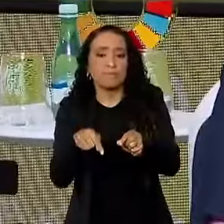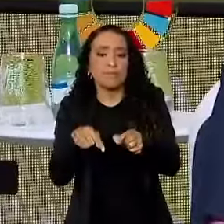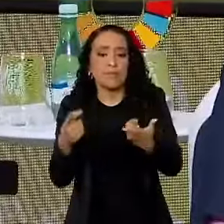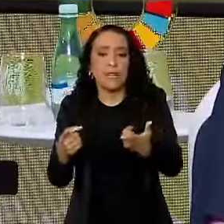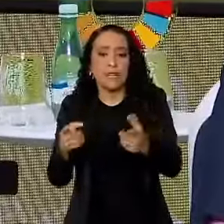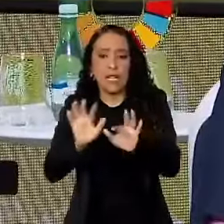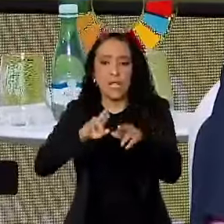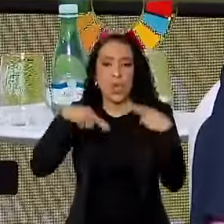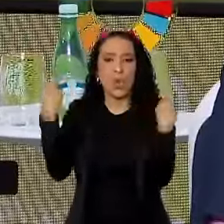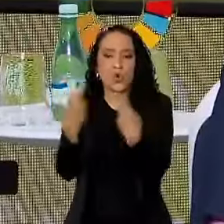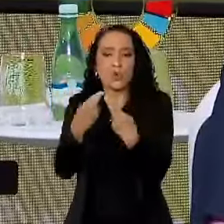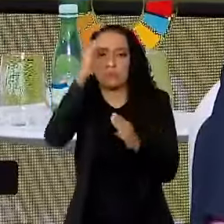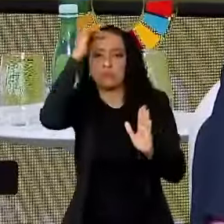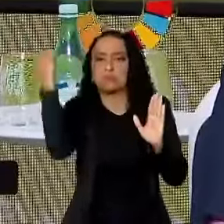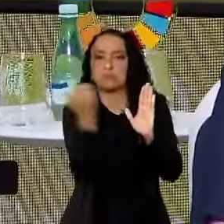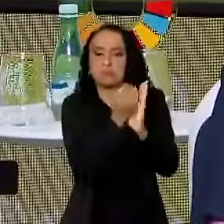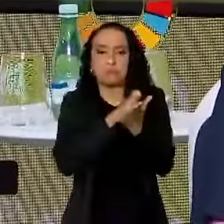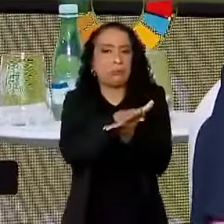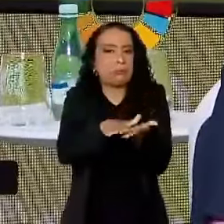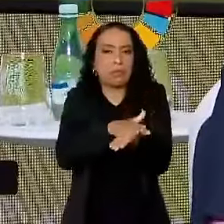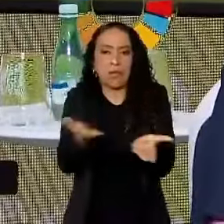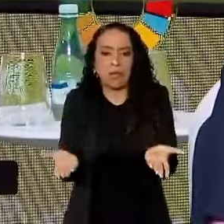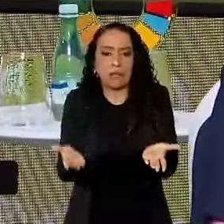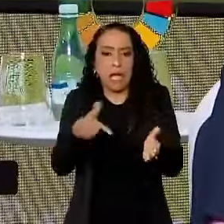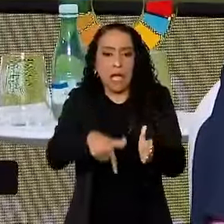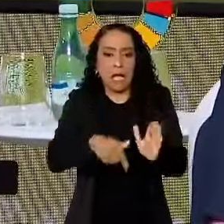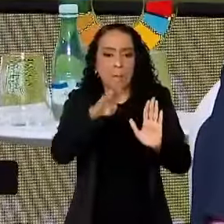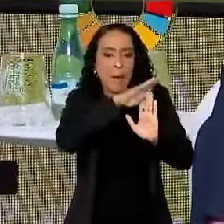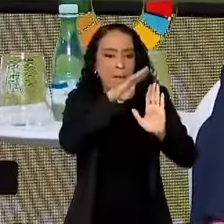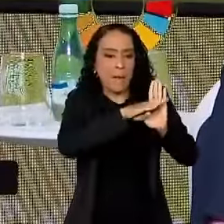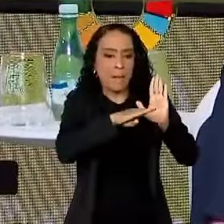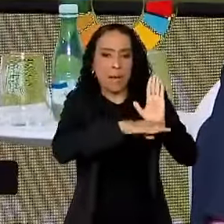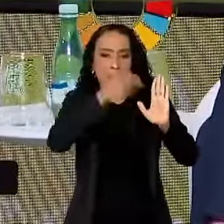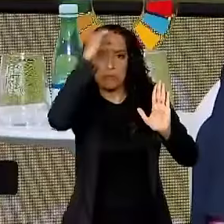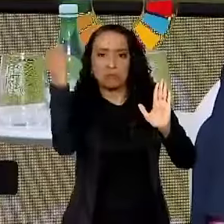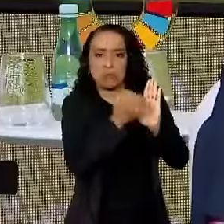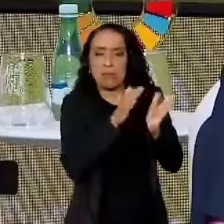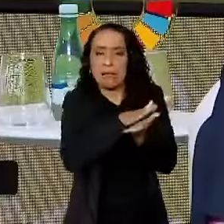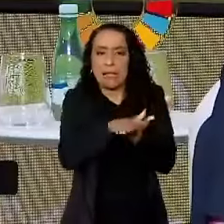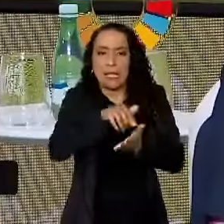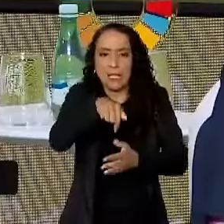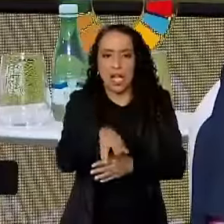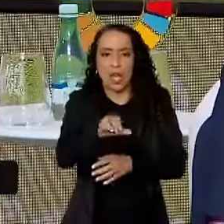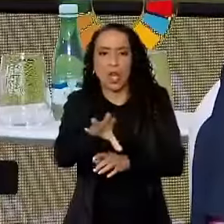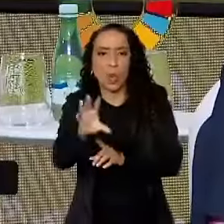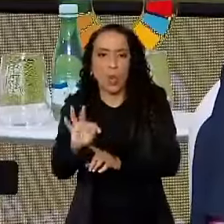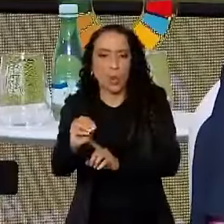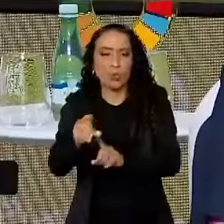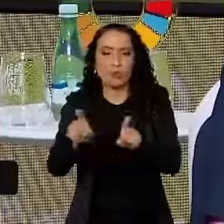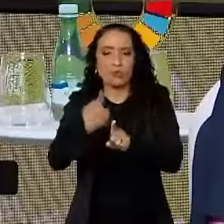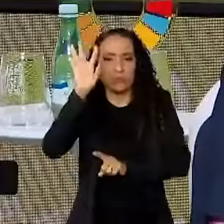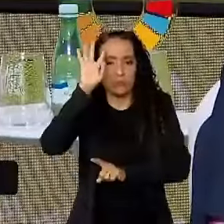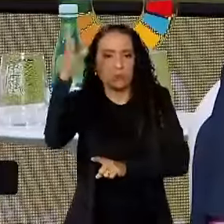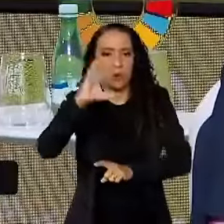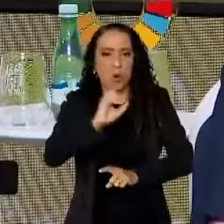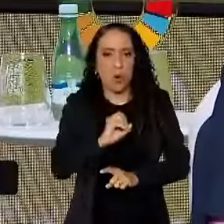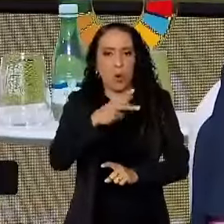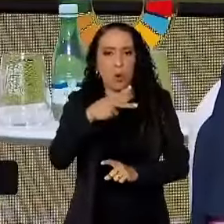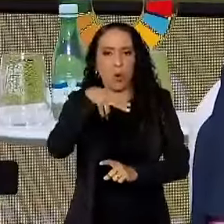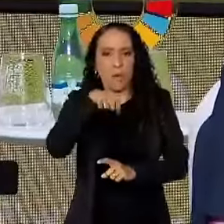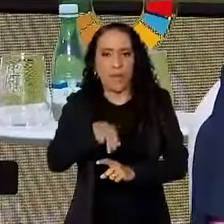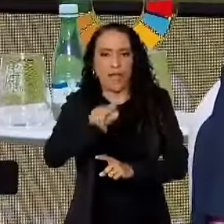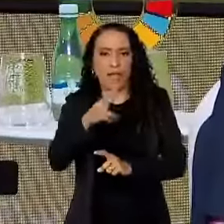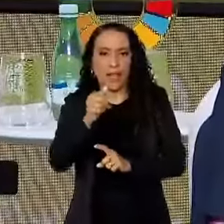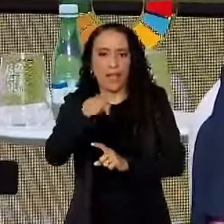encontros não são cumpridas? Aqui não se cumpriu o protocolo de Kyoto. Não se cumpriu a decisão de Copenhague. Não se